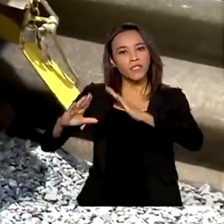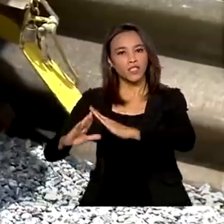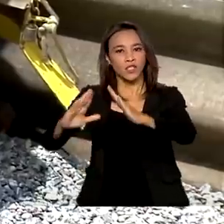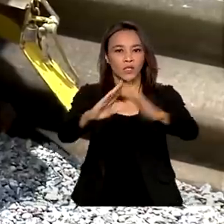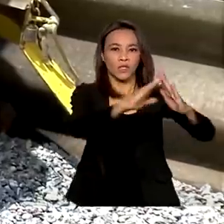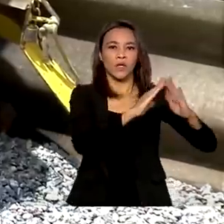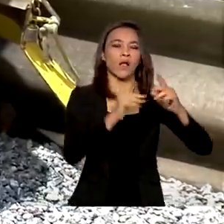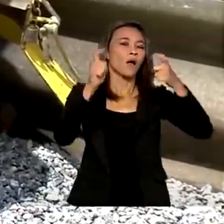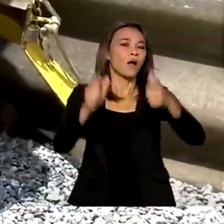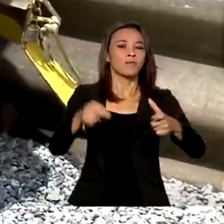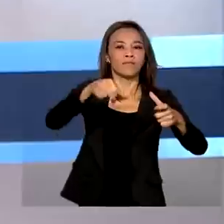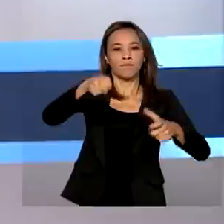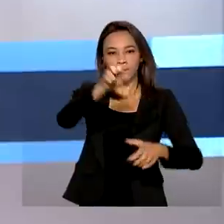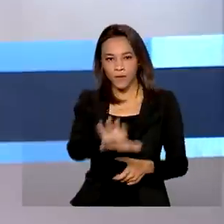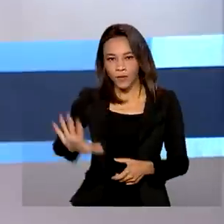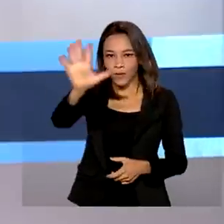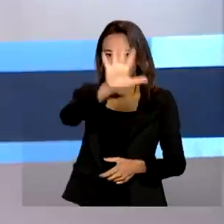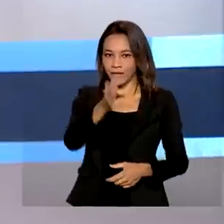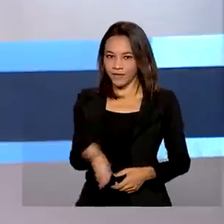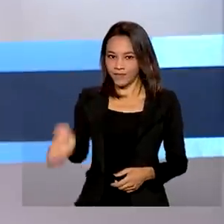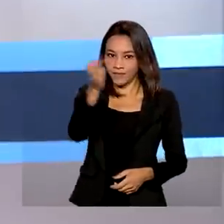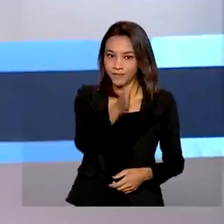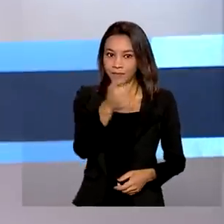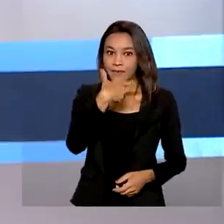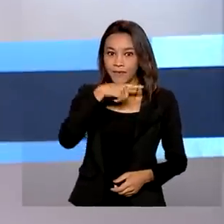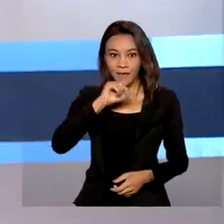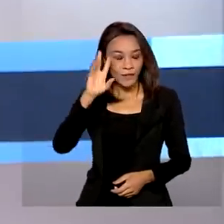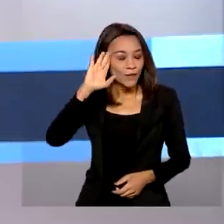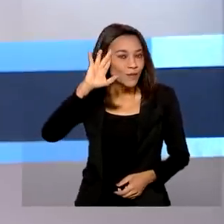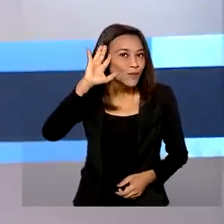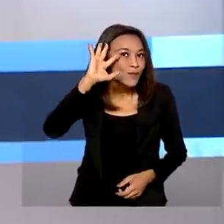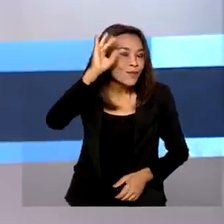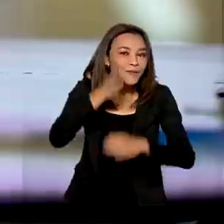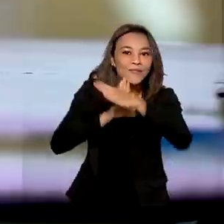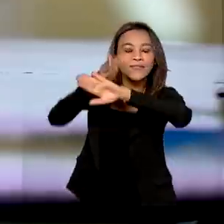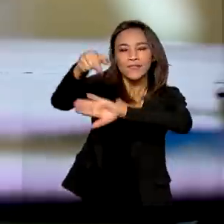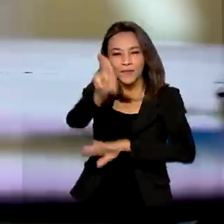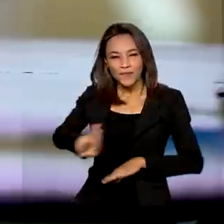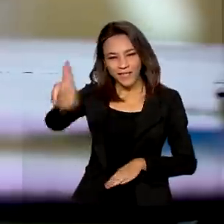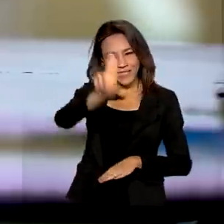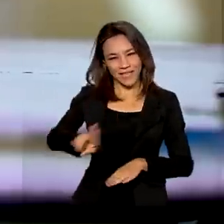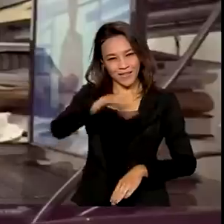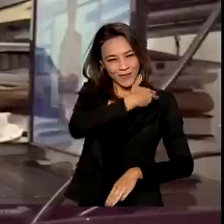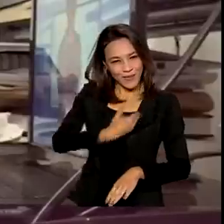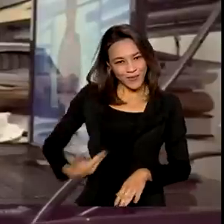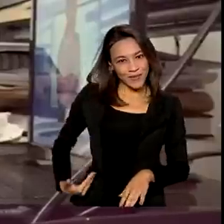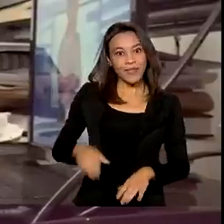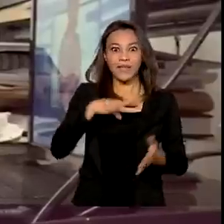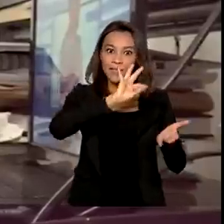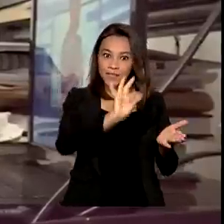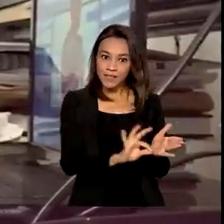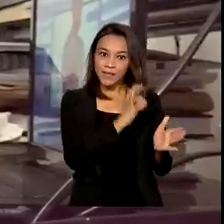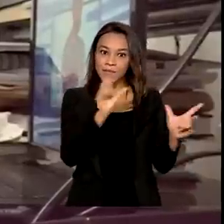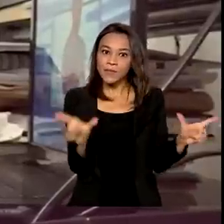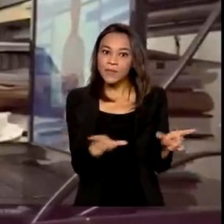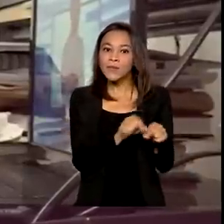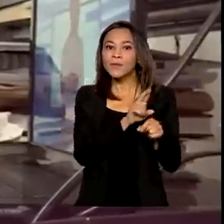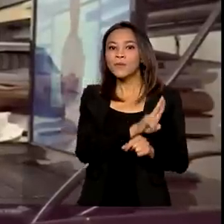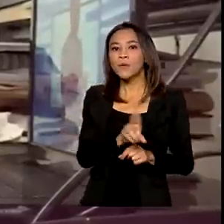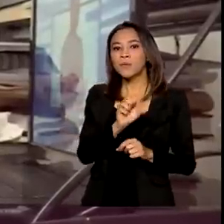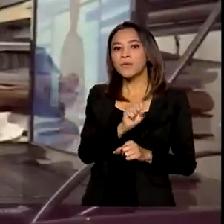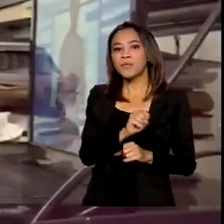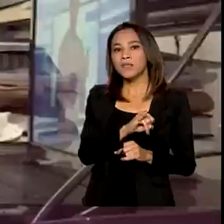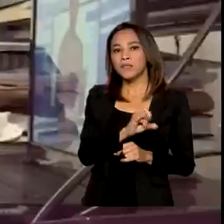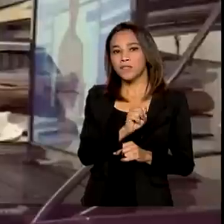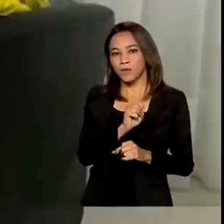região Nordeste. Para quem sonha em entrar em uma universidade pública, as inscrições do Sistema de Seleção Unificada já